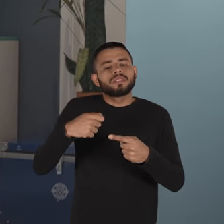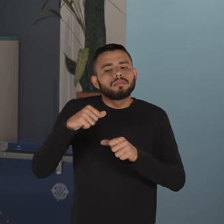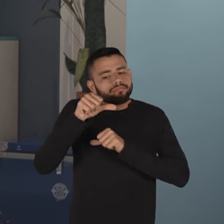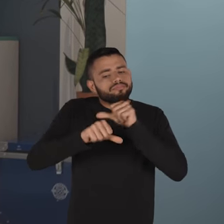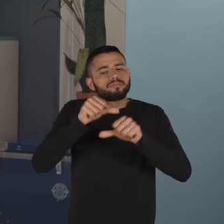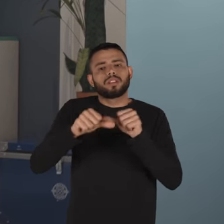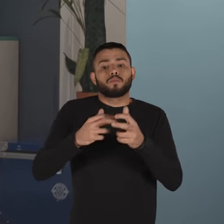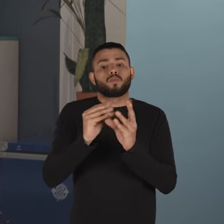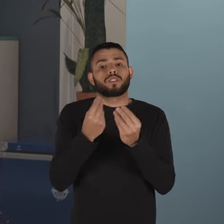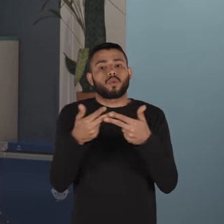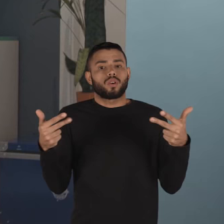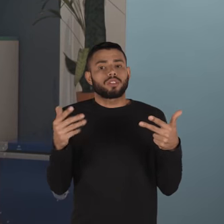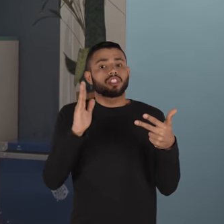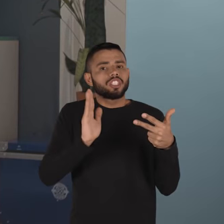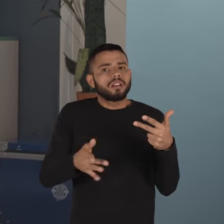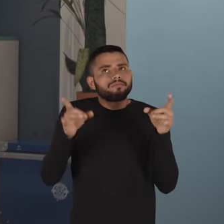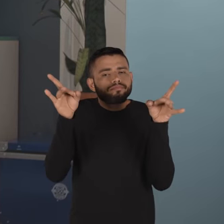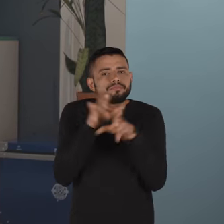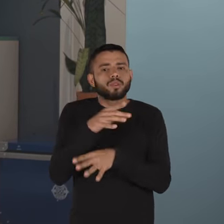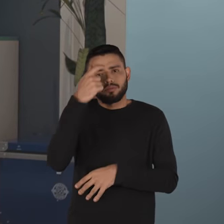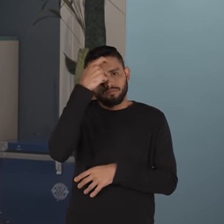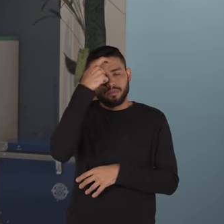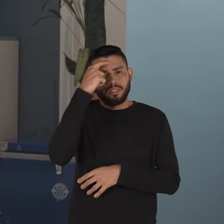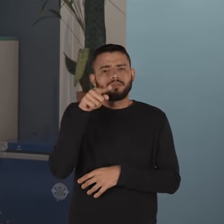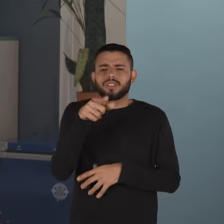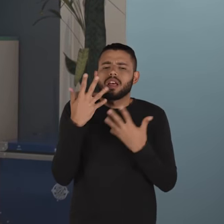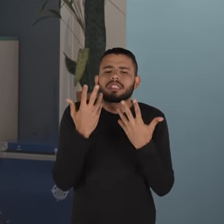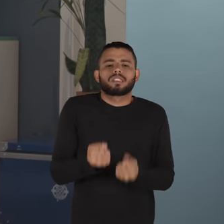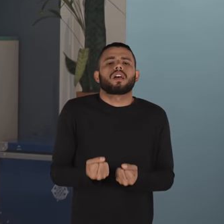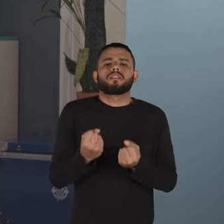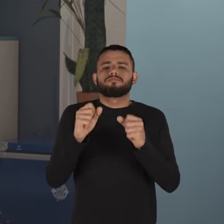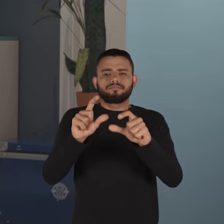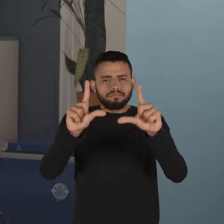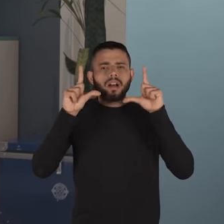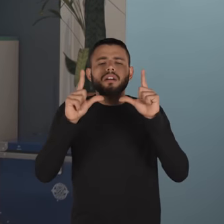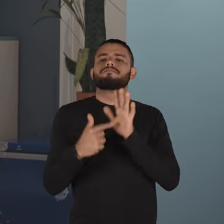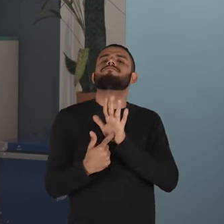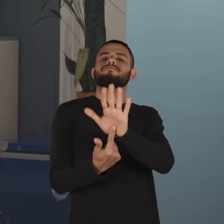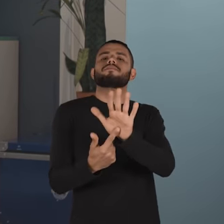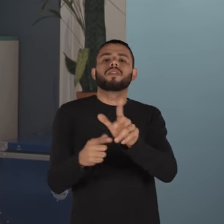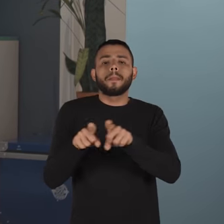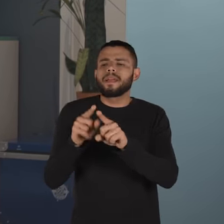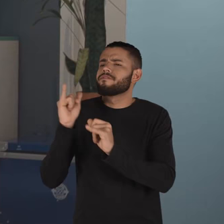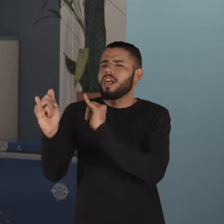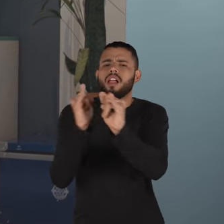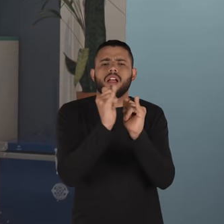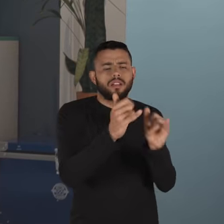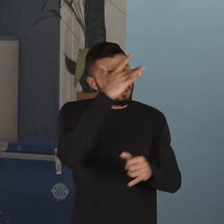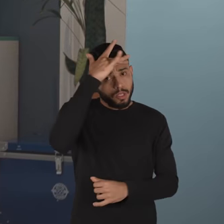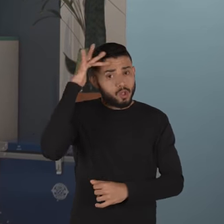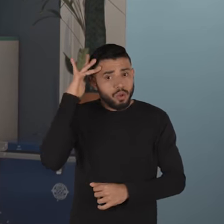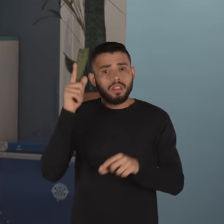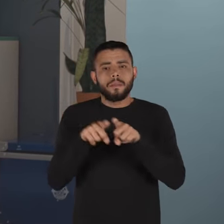desaprender muito do que já estava formado ali para você se aceitar para você sair do armário para você depois contar para as pessoas